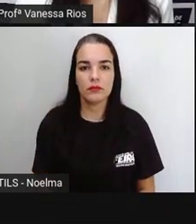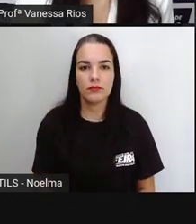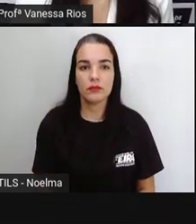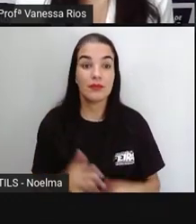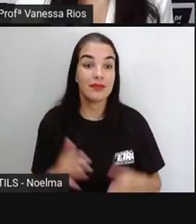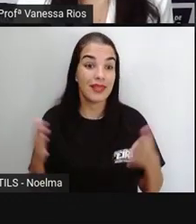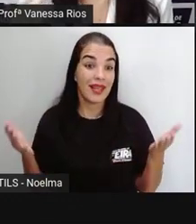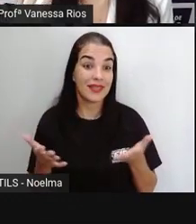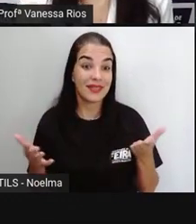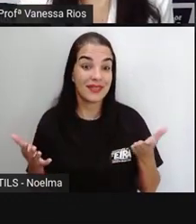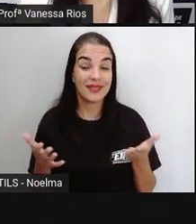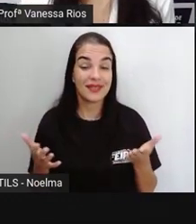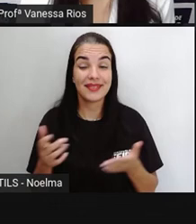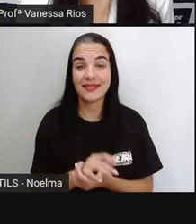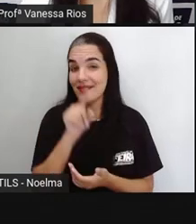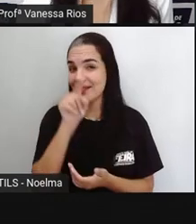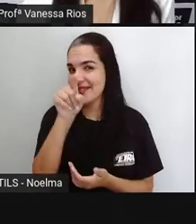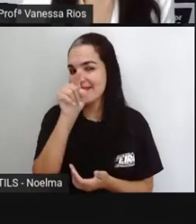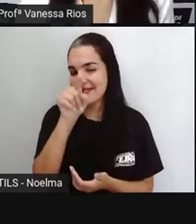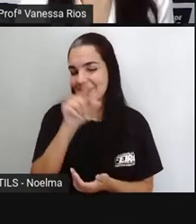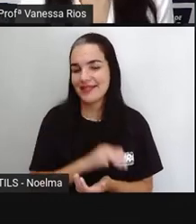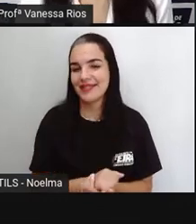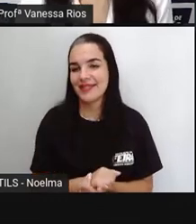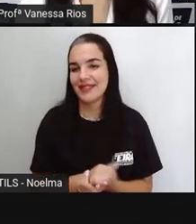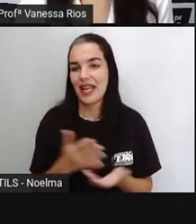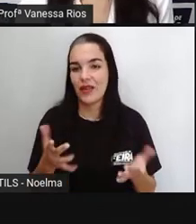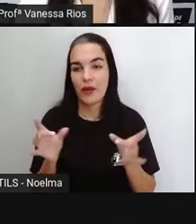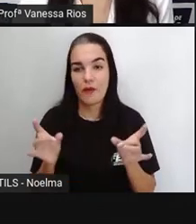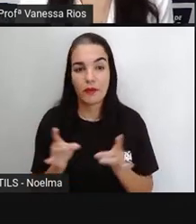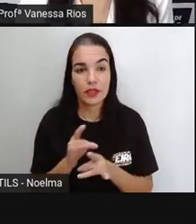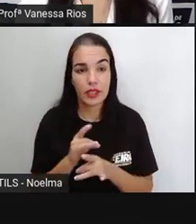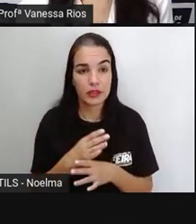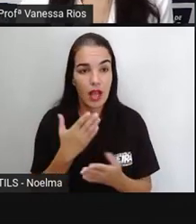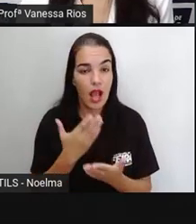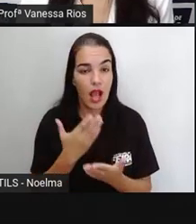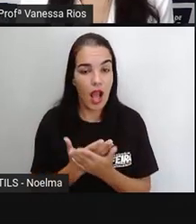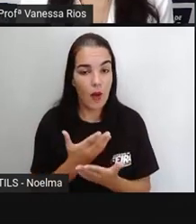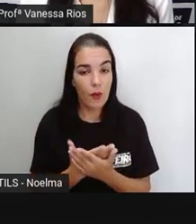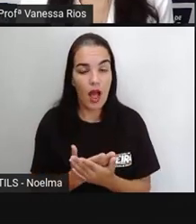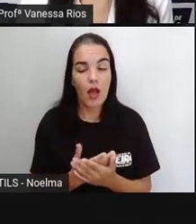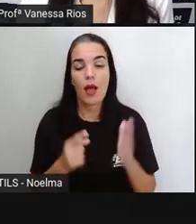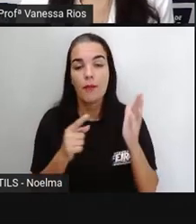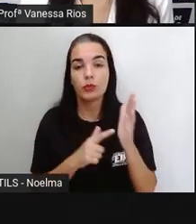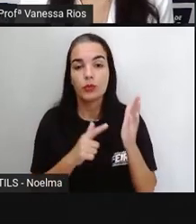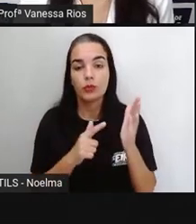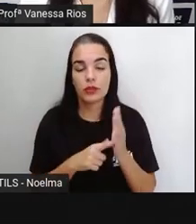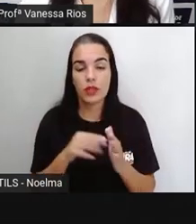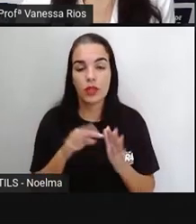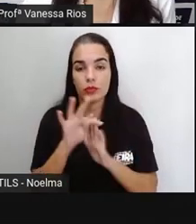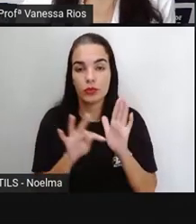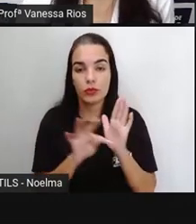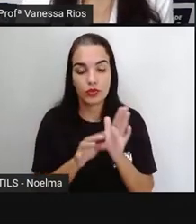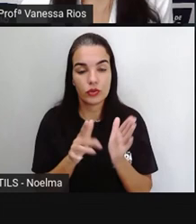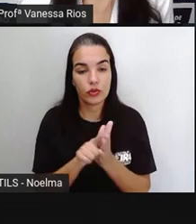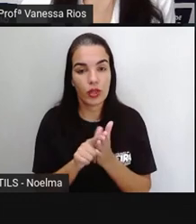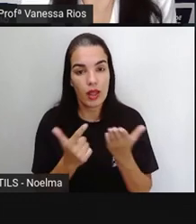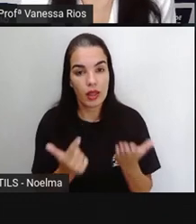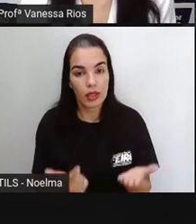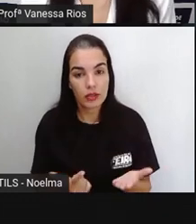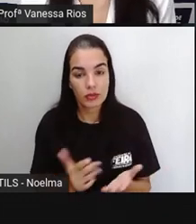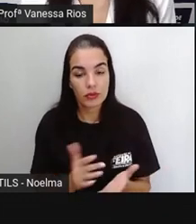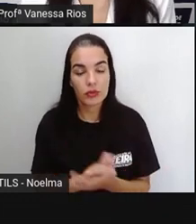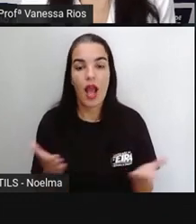e aí agora ó é com você a gente finaliza nossa aula sobre pontuação nos textos jornalísticos